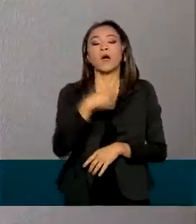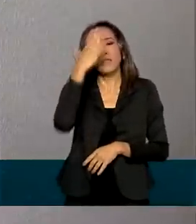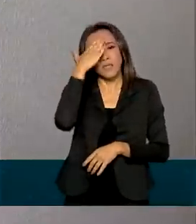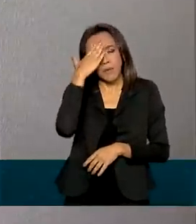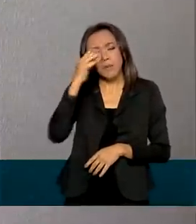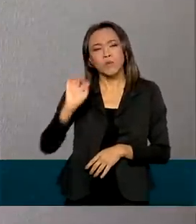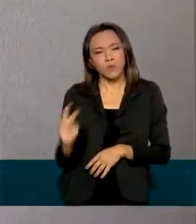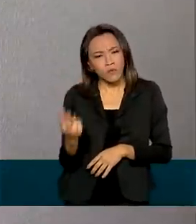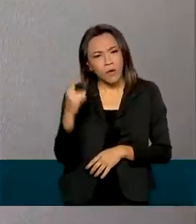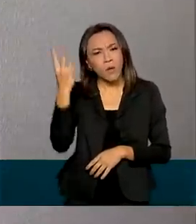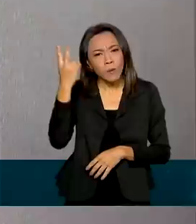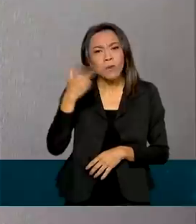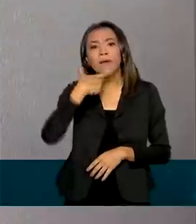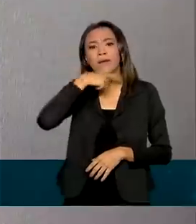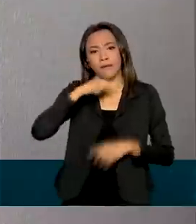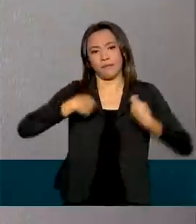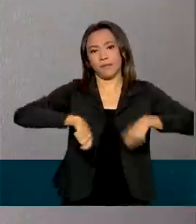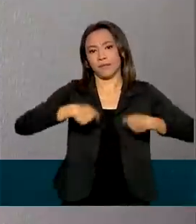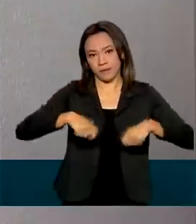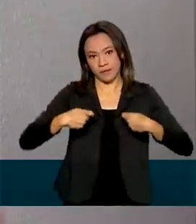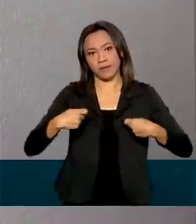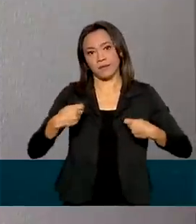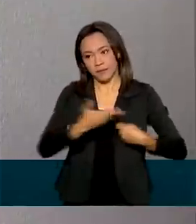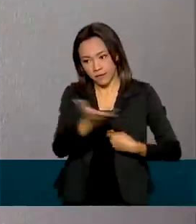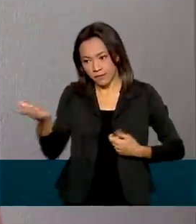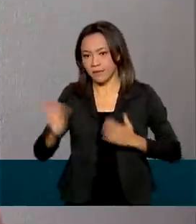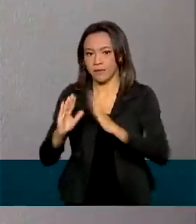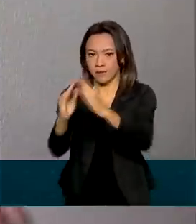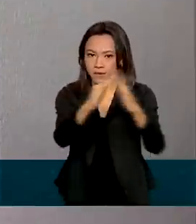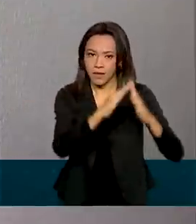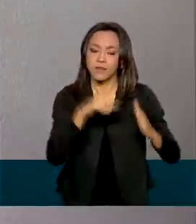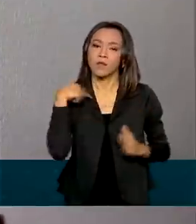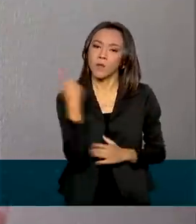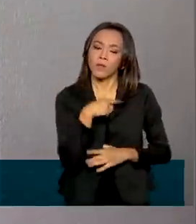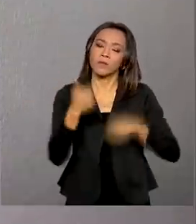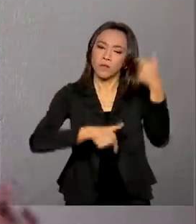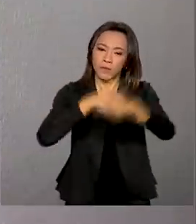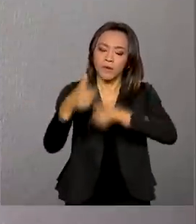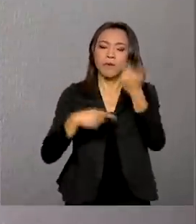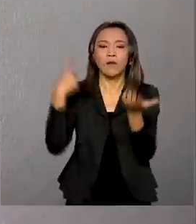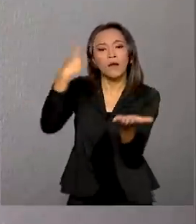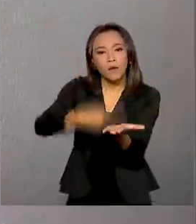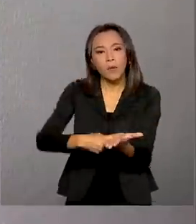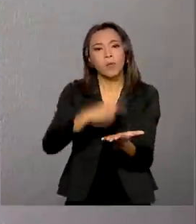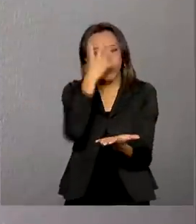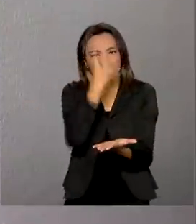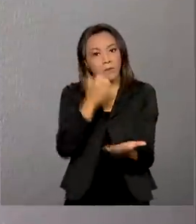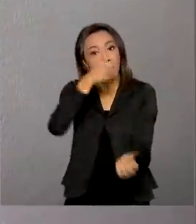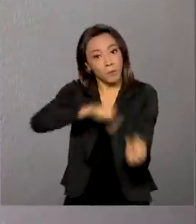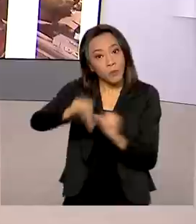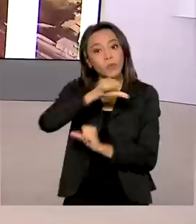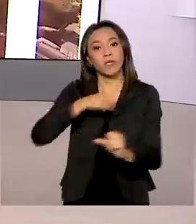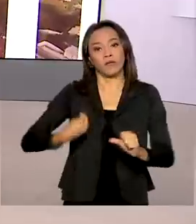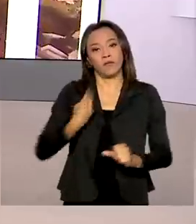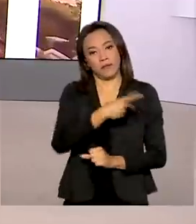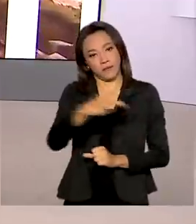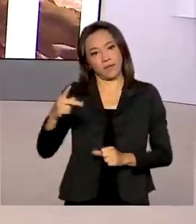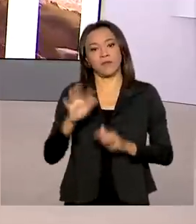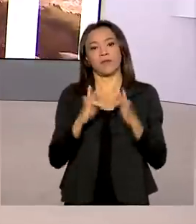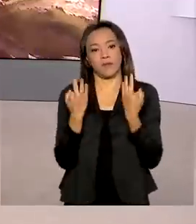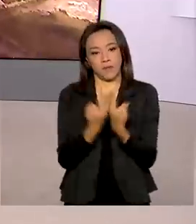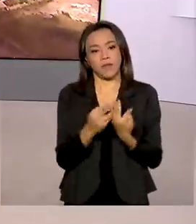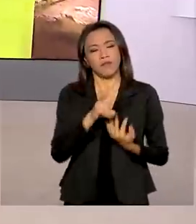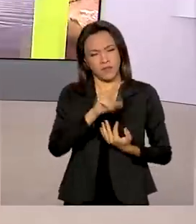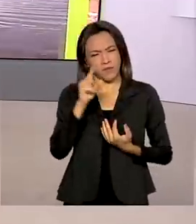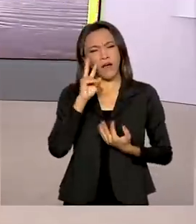para quem realmente precisa. E a gente tem trabalhado com o compromisso sério de mudar e transformar a realidade dessas famílias. Você